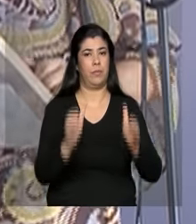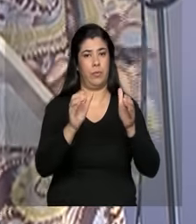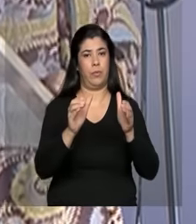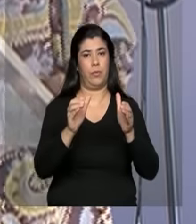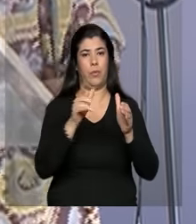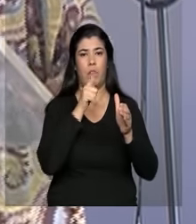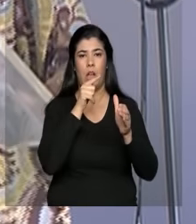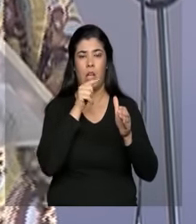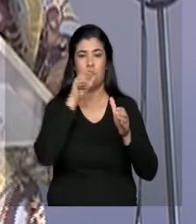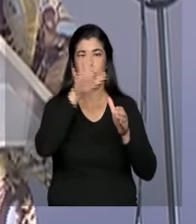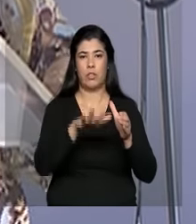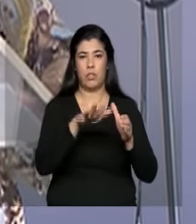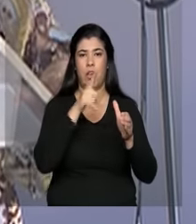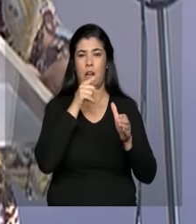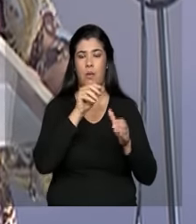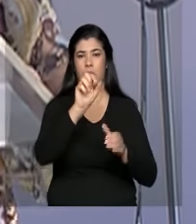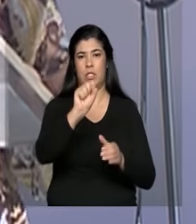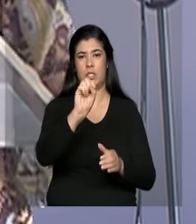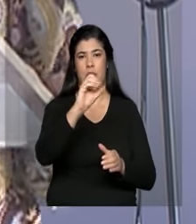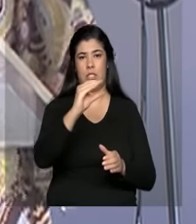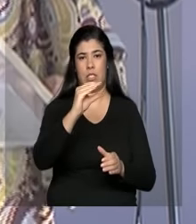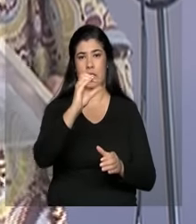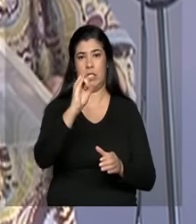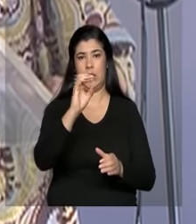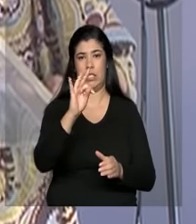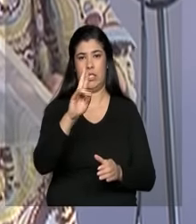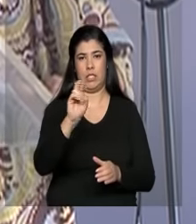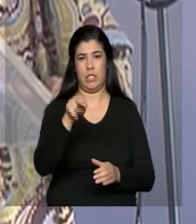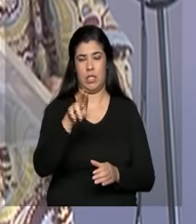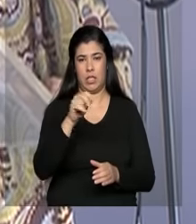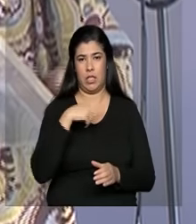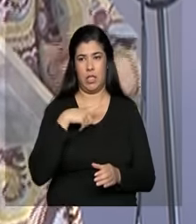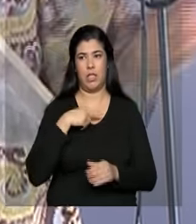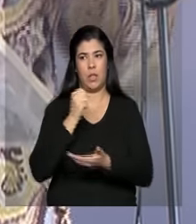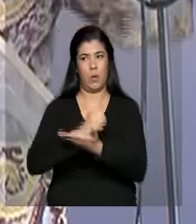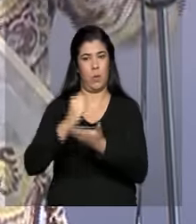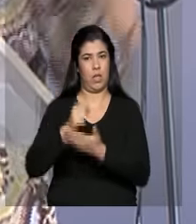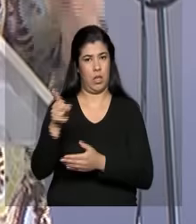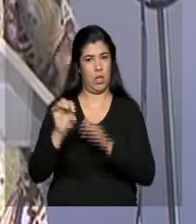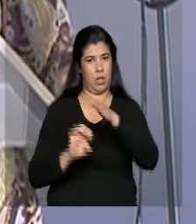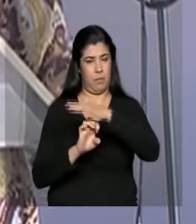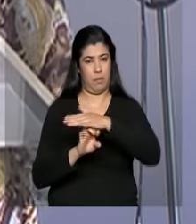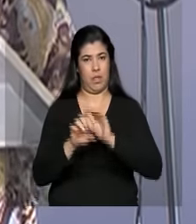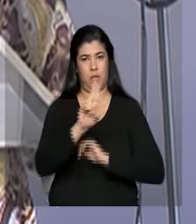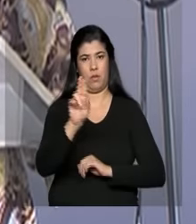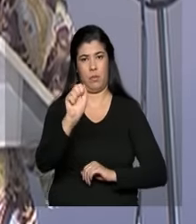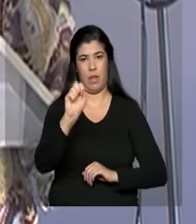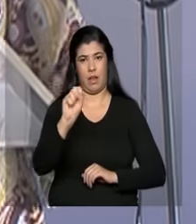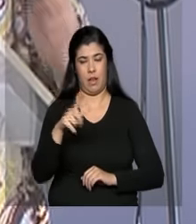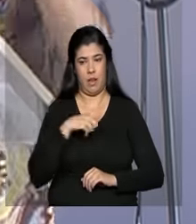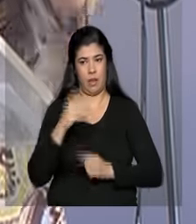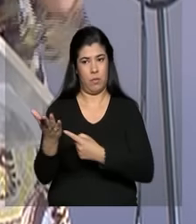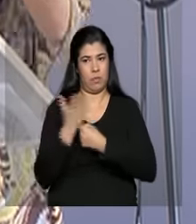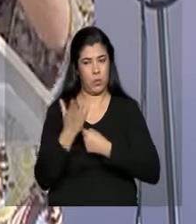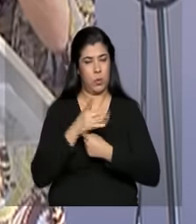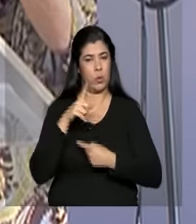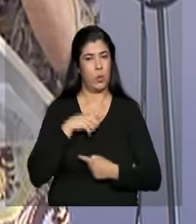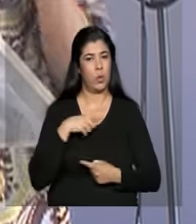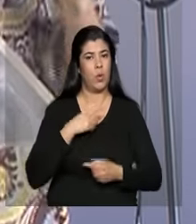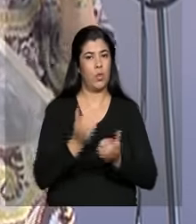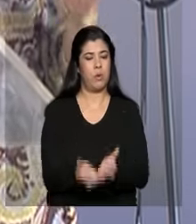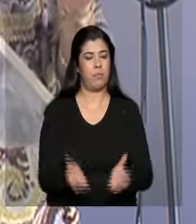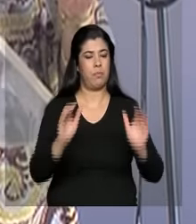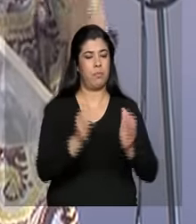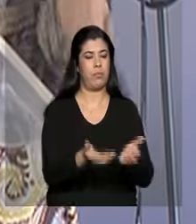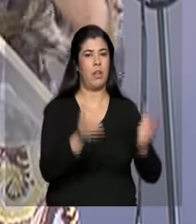cumprimentei o pessoal da ASA, que nos ajudou a fazer cisterna, pelo semiárido afora. Porque fazer um